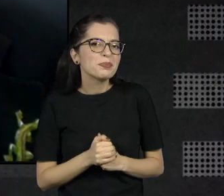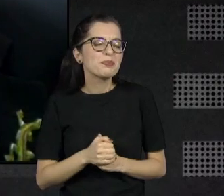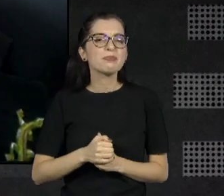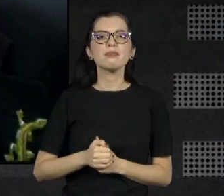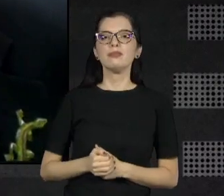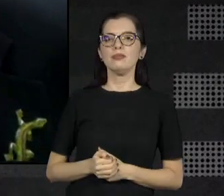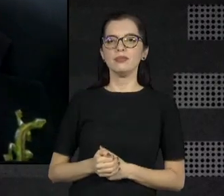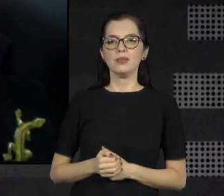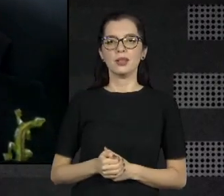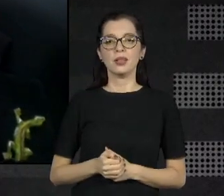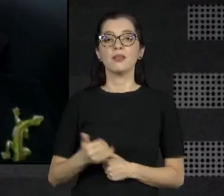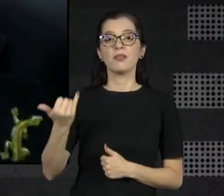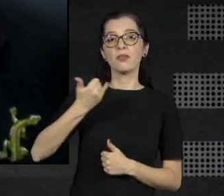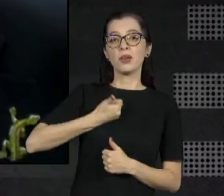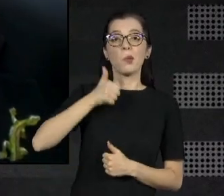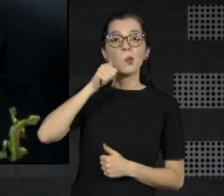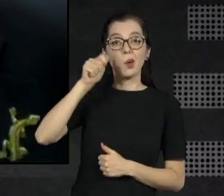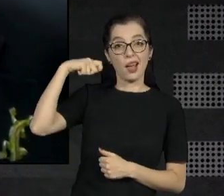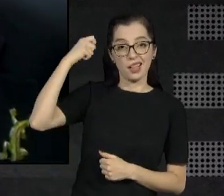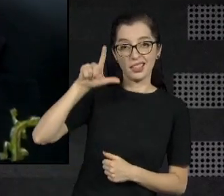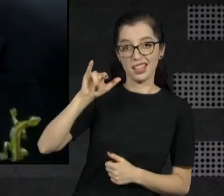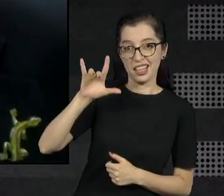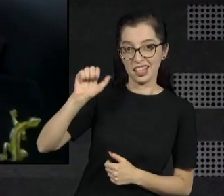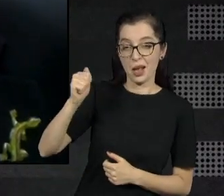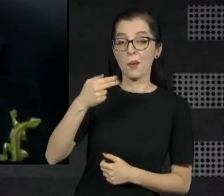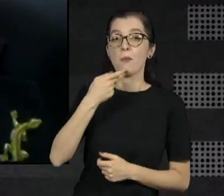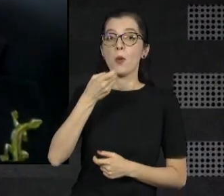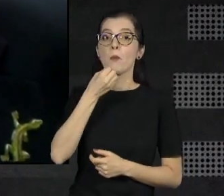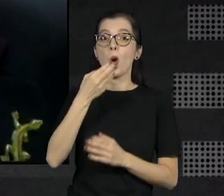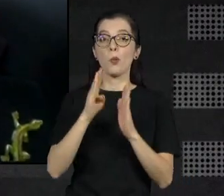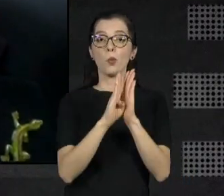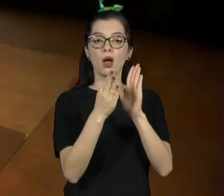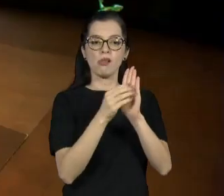Ela falou, prêmio é bom, Ney, para segurar a porta, para não bater.